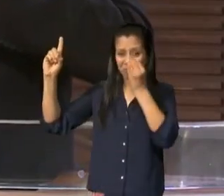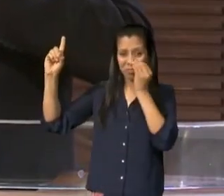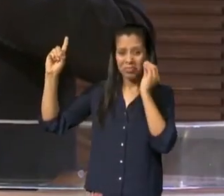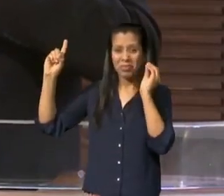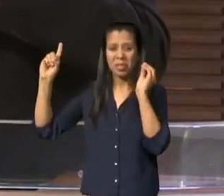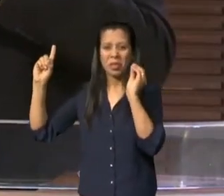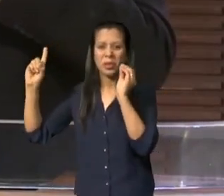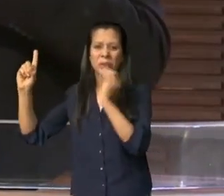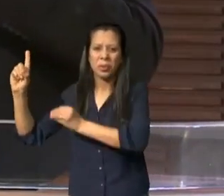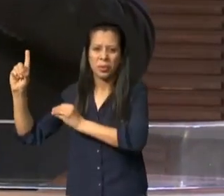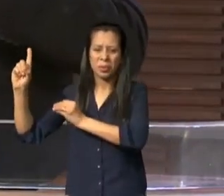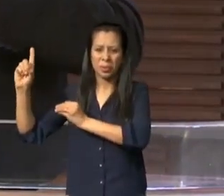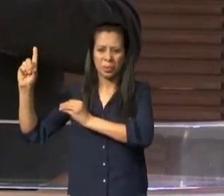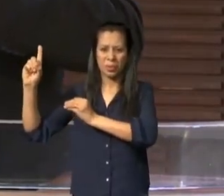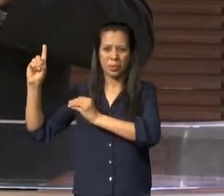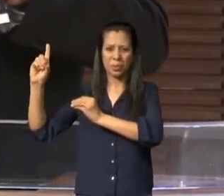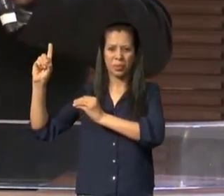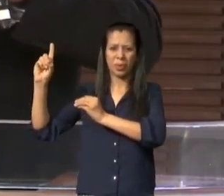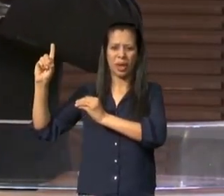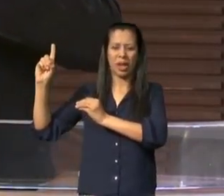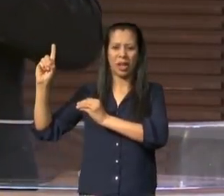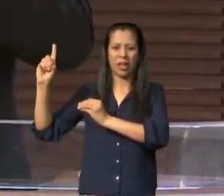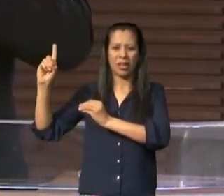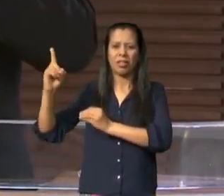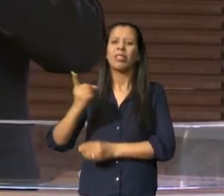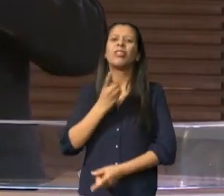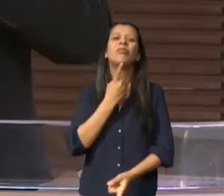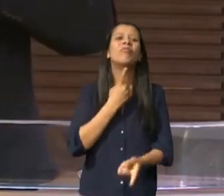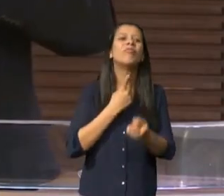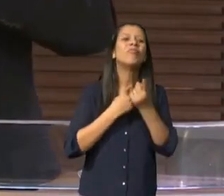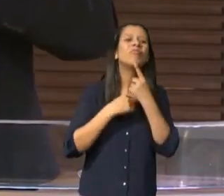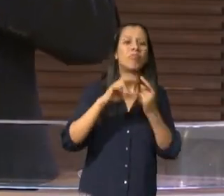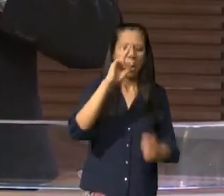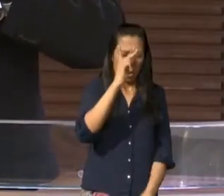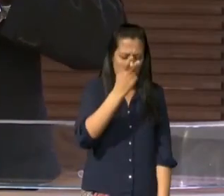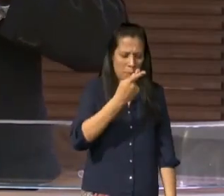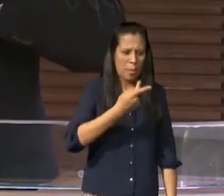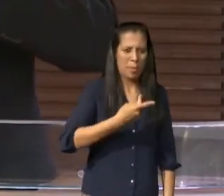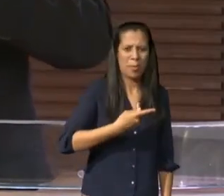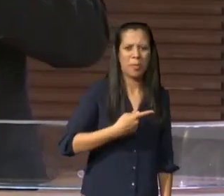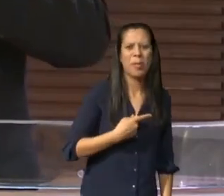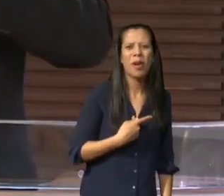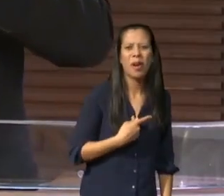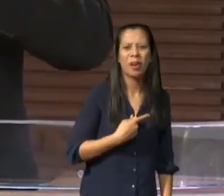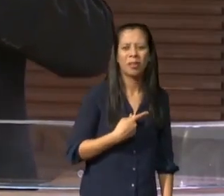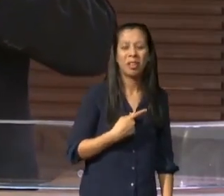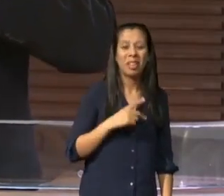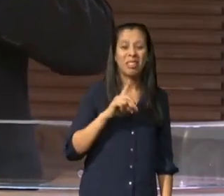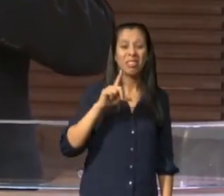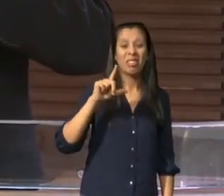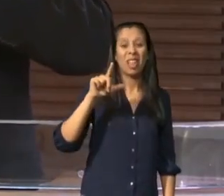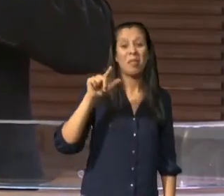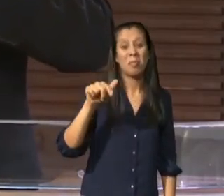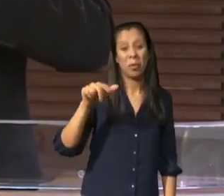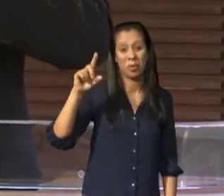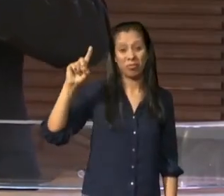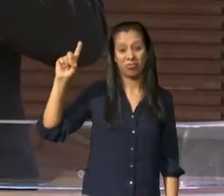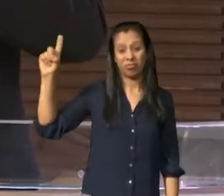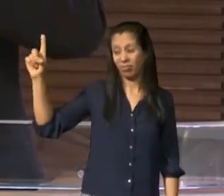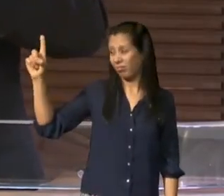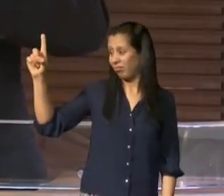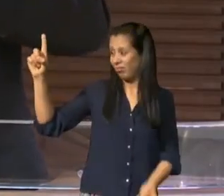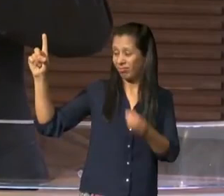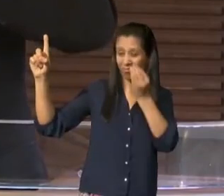desejos quando eu coloco as minhas vontades quando eu coloco aquilo que para mim é importante no lugar de Deus eu estou agindo com